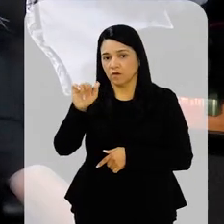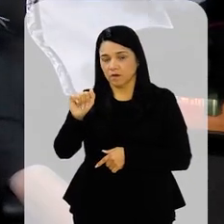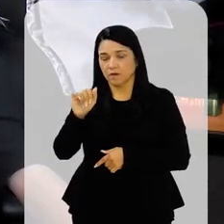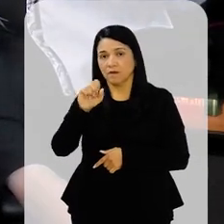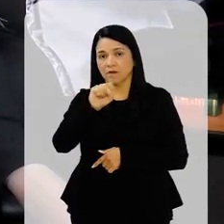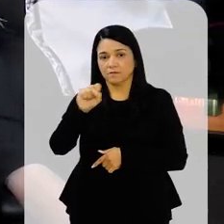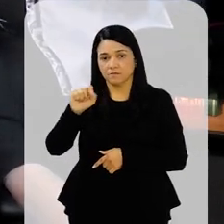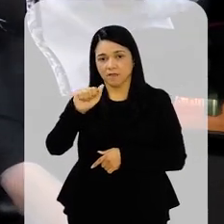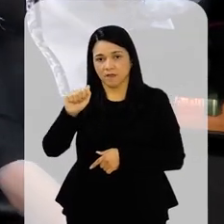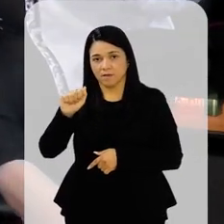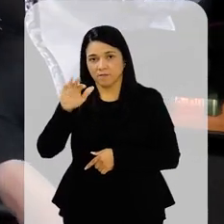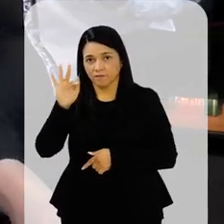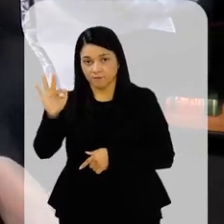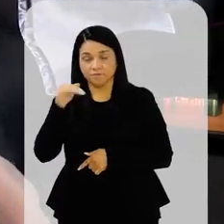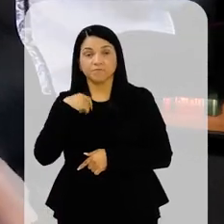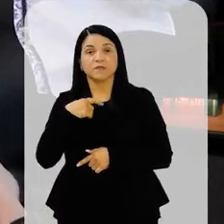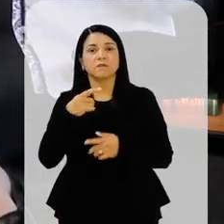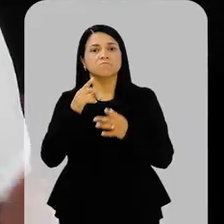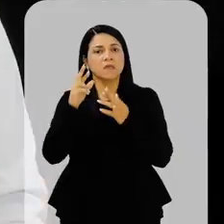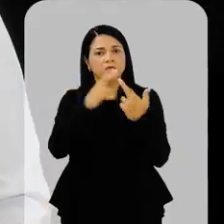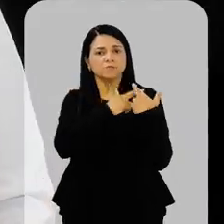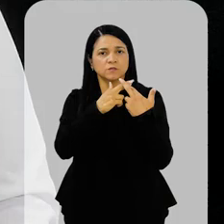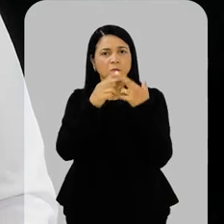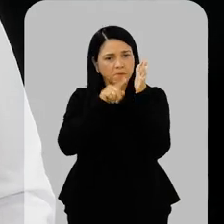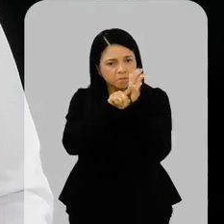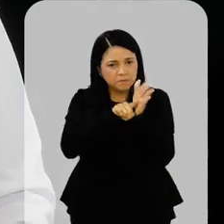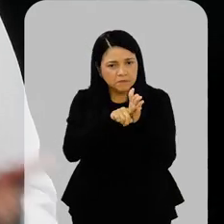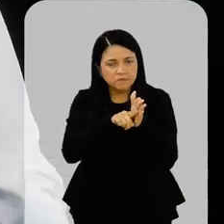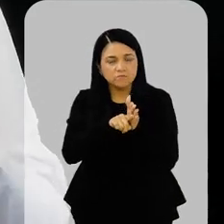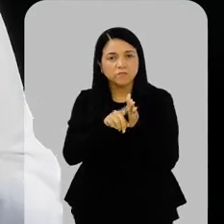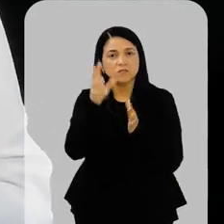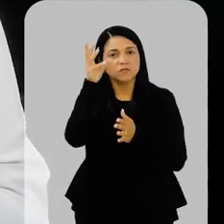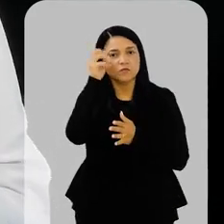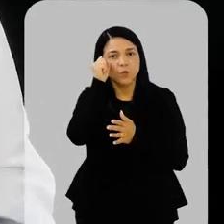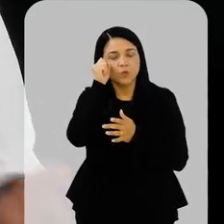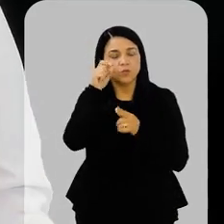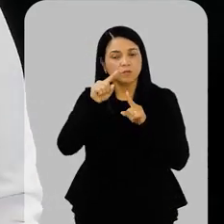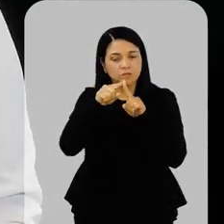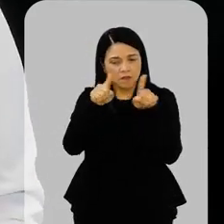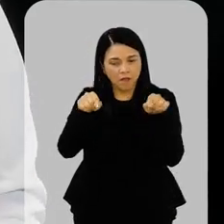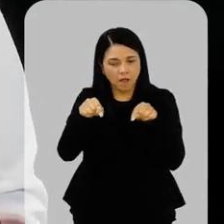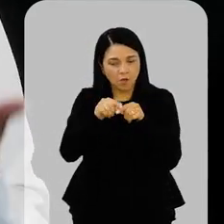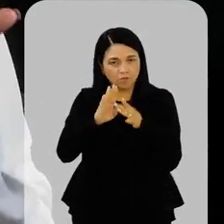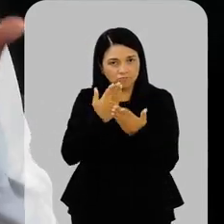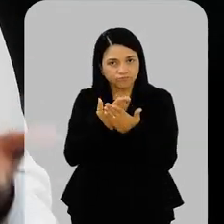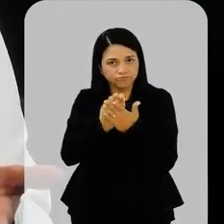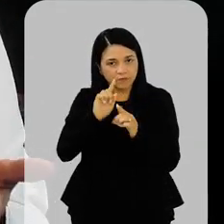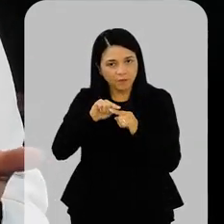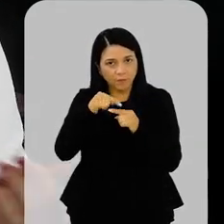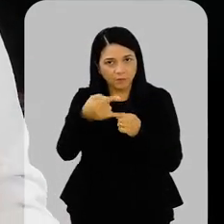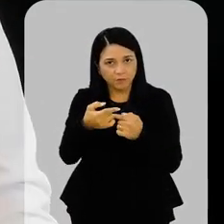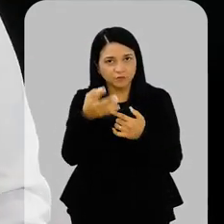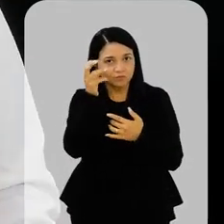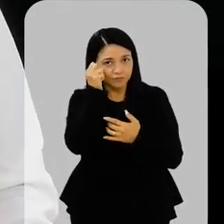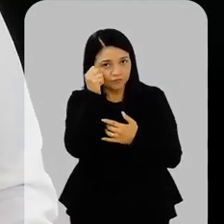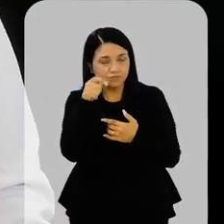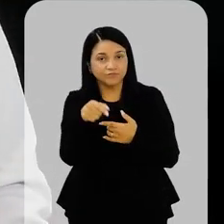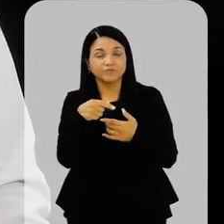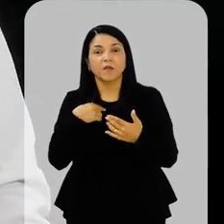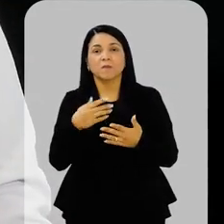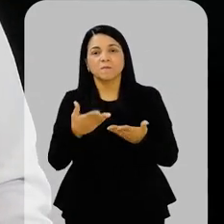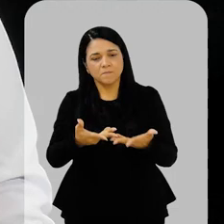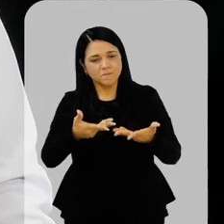cochilos depois das aulas. Prazer recebê-los aqui, de volta a Siddhartha com a gente. Flora, primeira vez que eu te